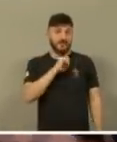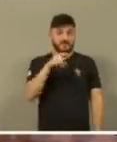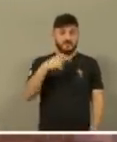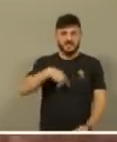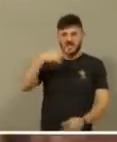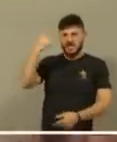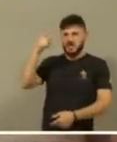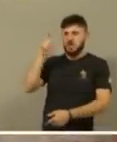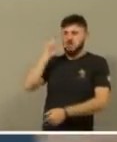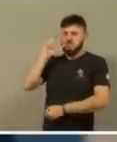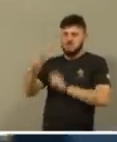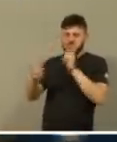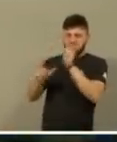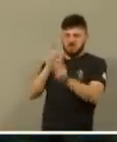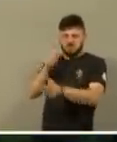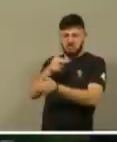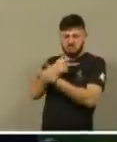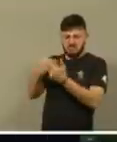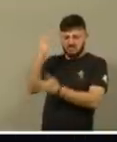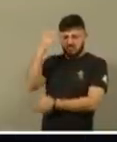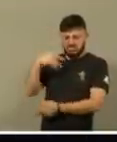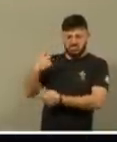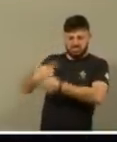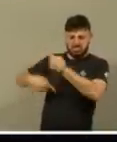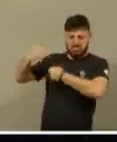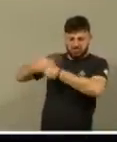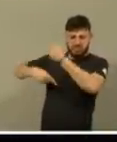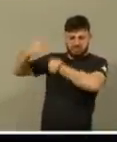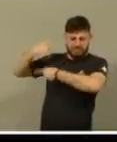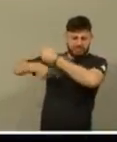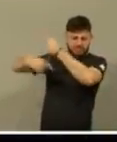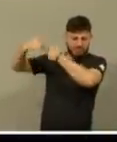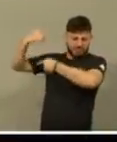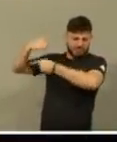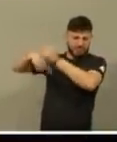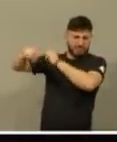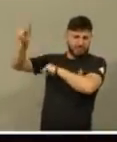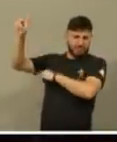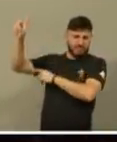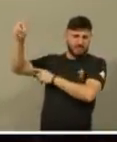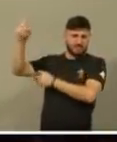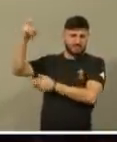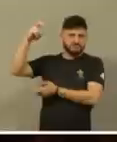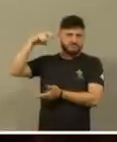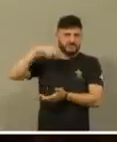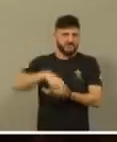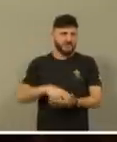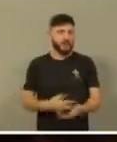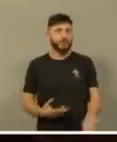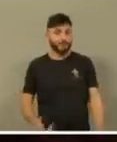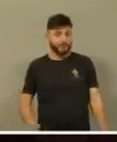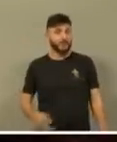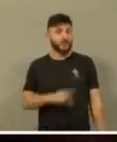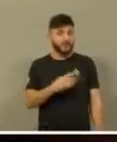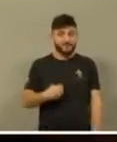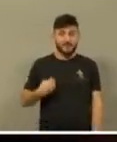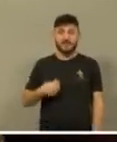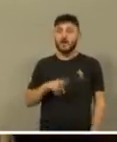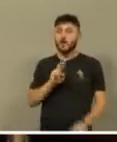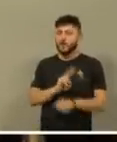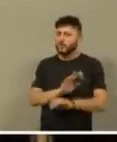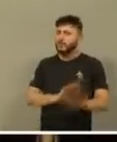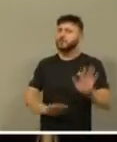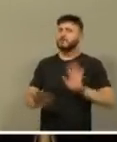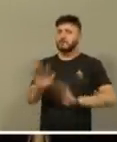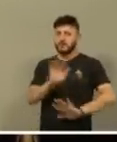xingou, do que você buscou, agora, você não pode nem ficar na chuva, porque ela é ácida, está